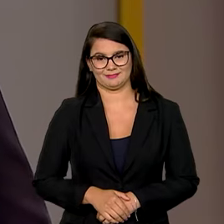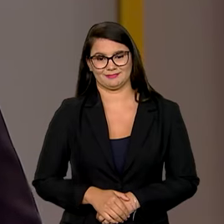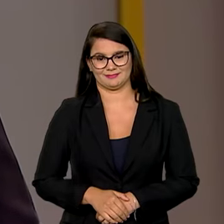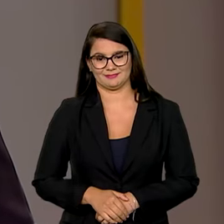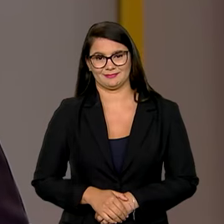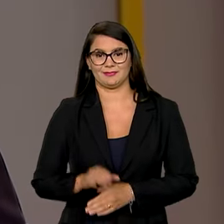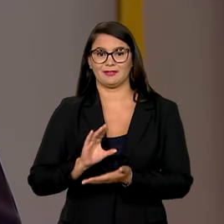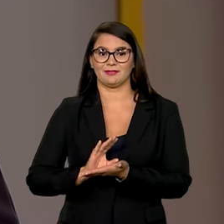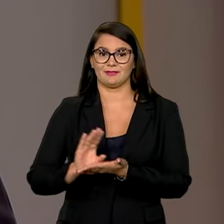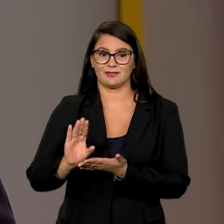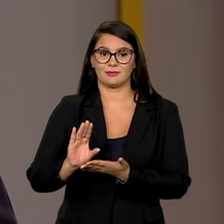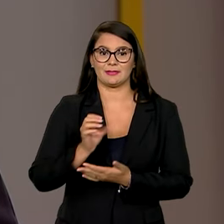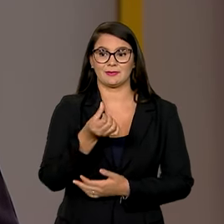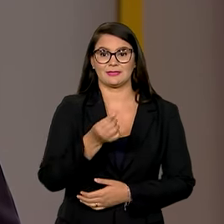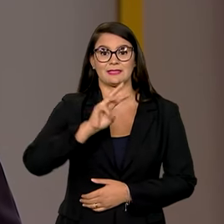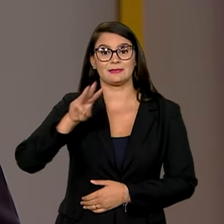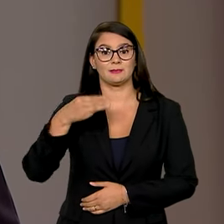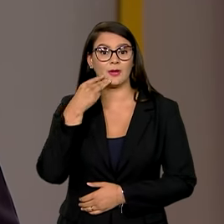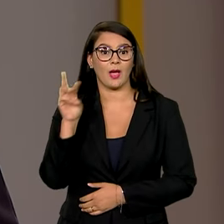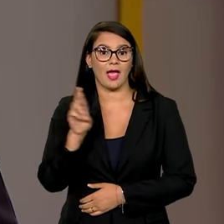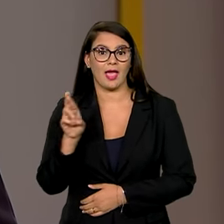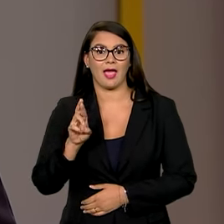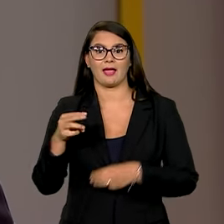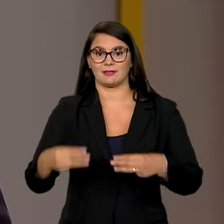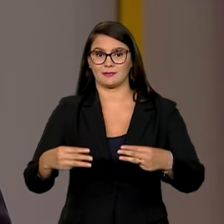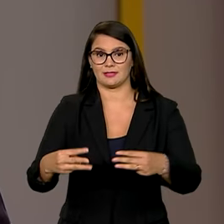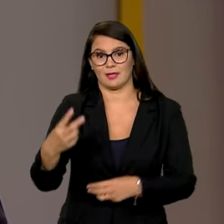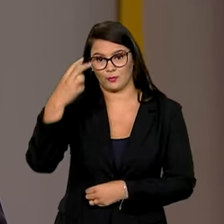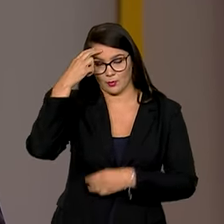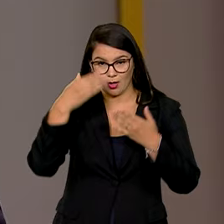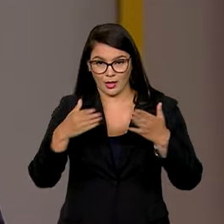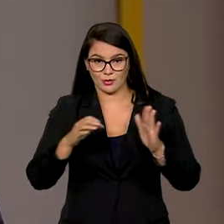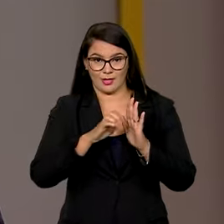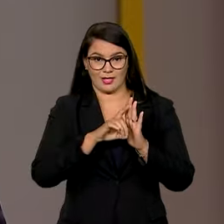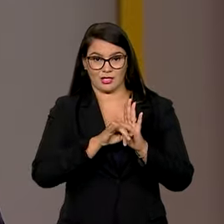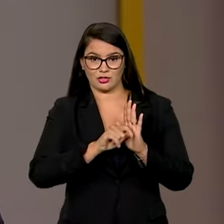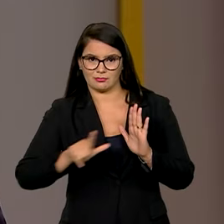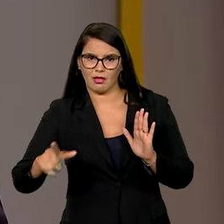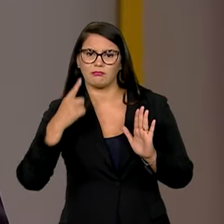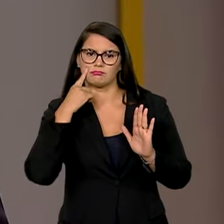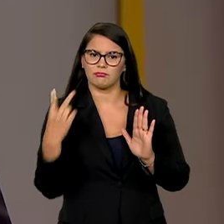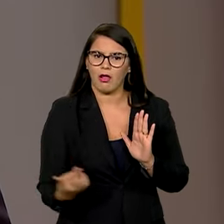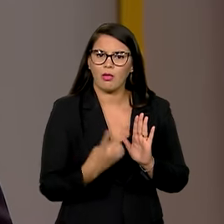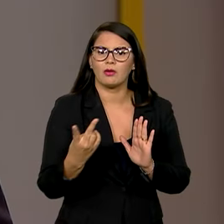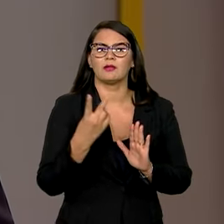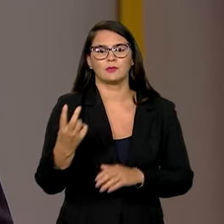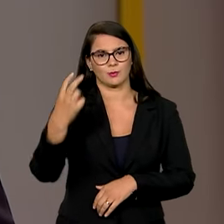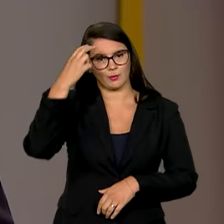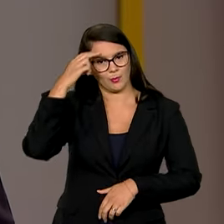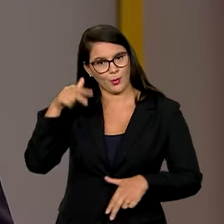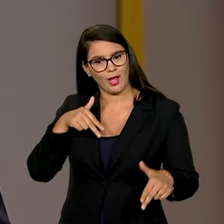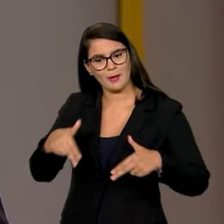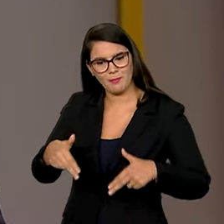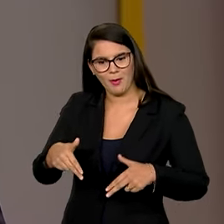Com investimento de 6 milhões de reais, o Ministério da Cultura lançou hoje um edital de reconhecimento e valorização da cultura hip